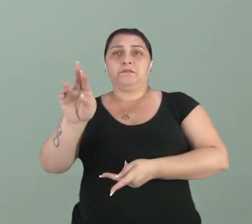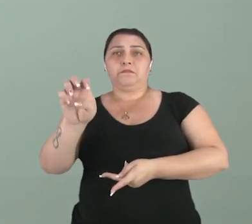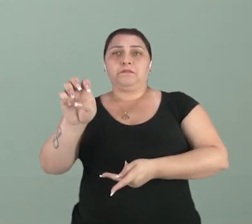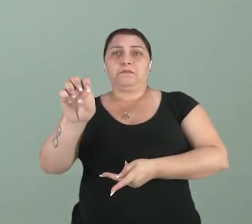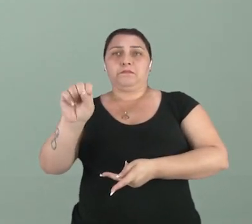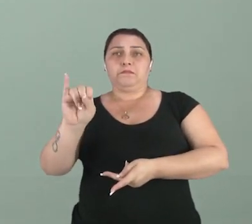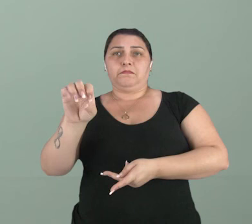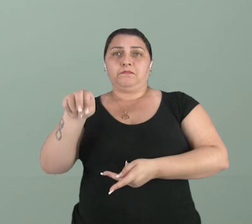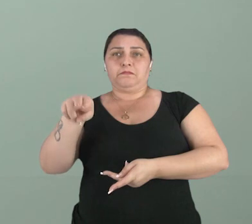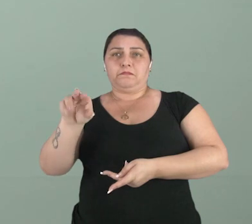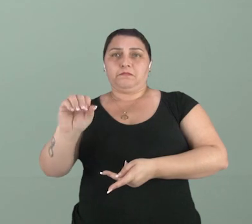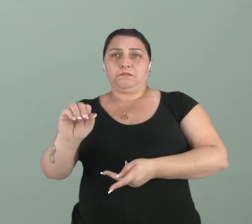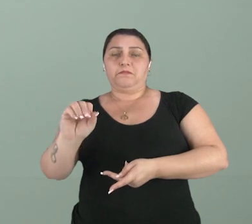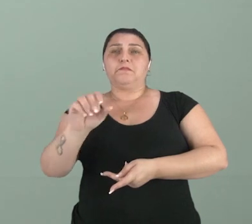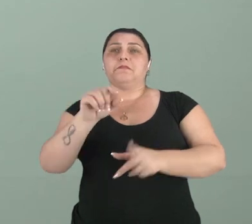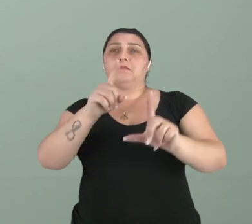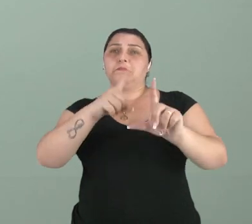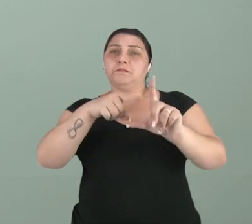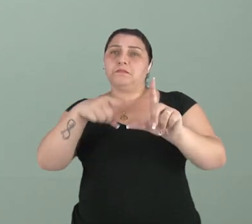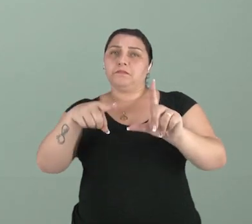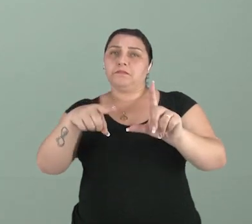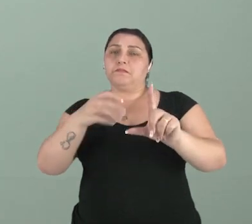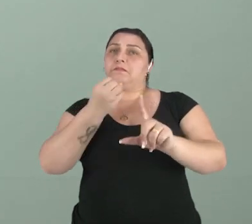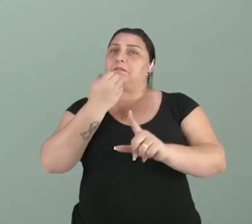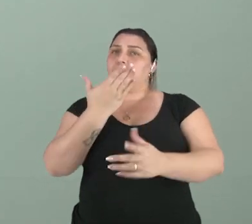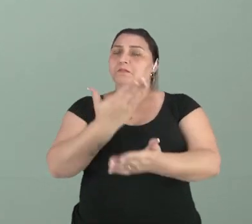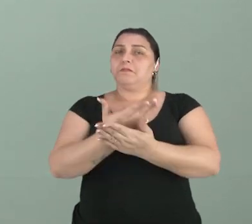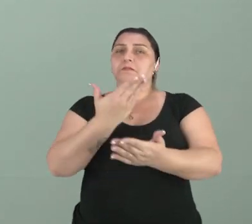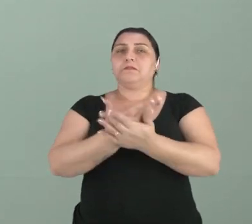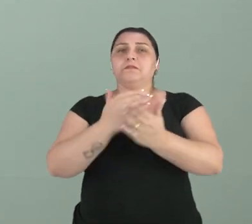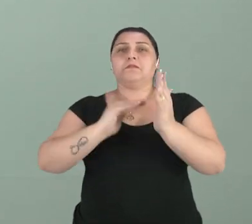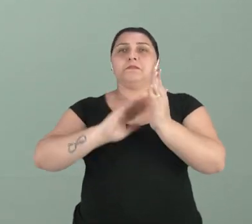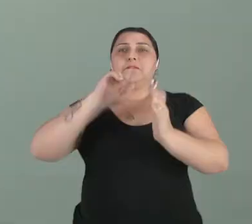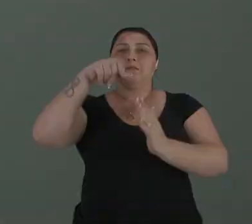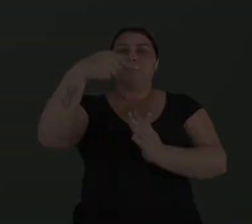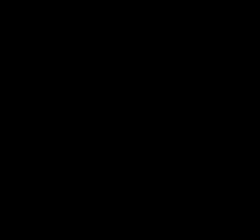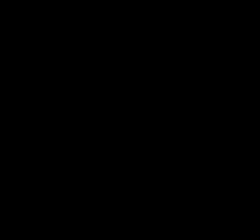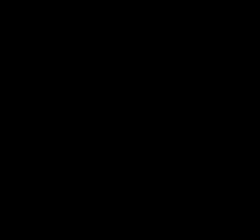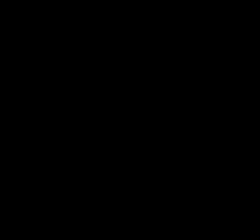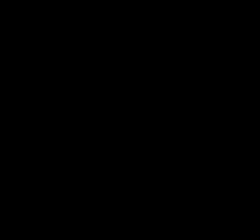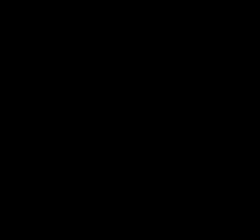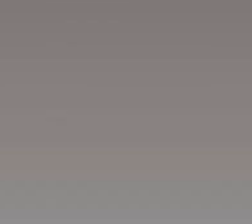geometricamente no gráfico. Uma boa aula e até a próxima!